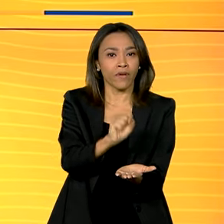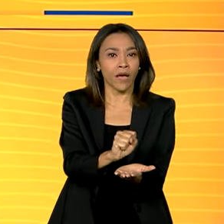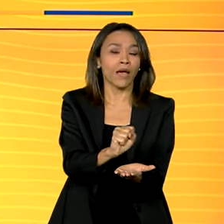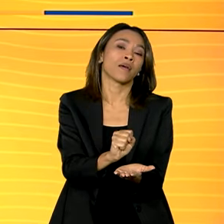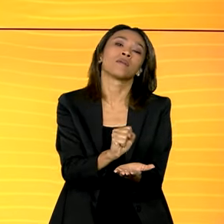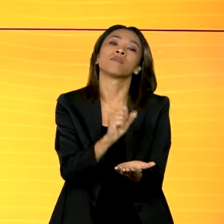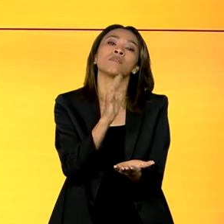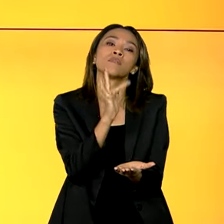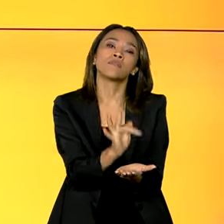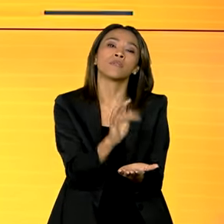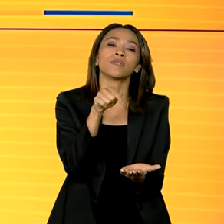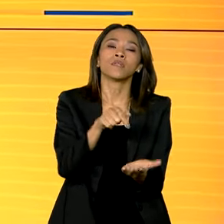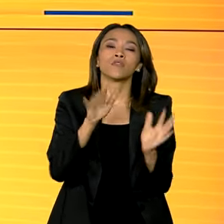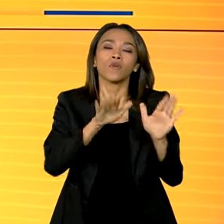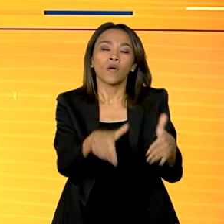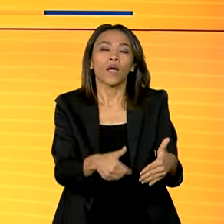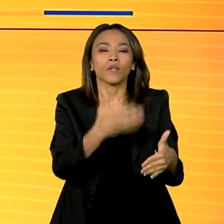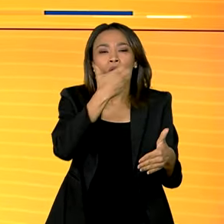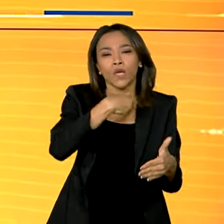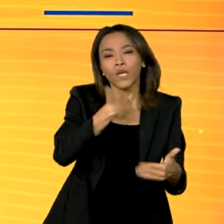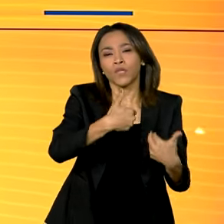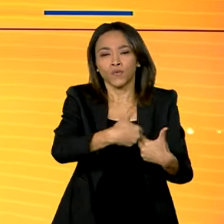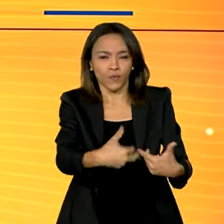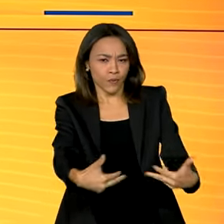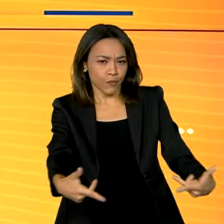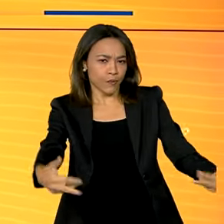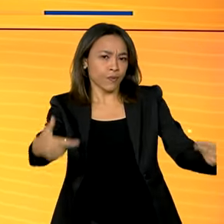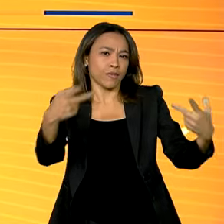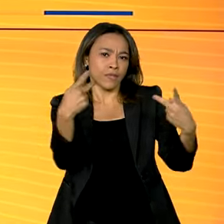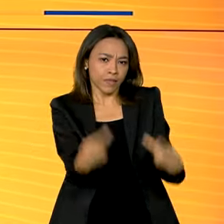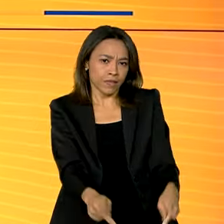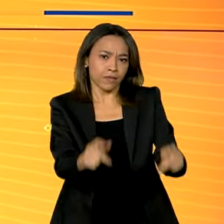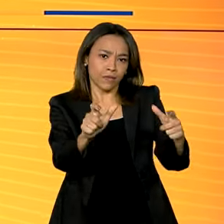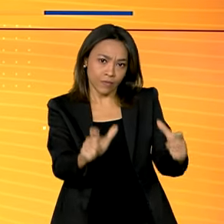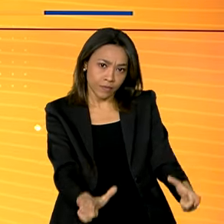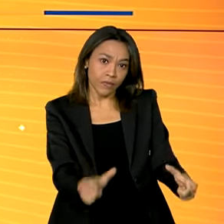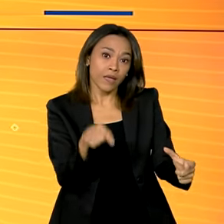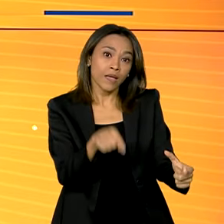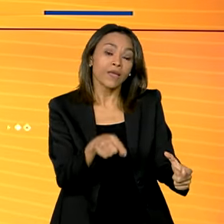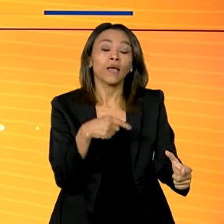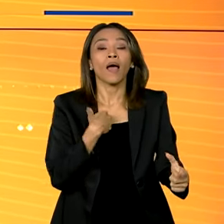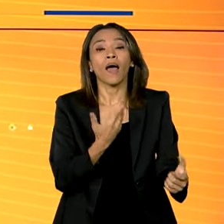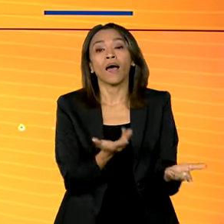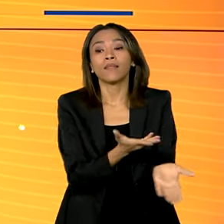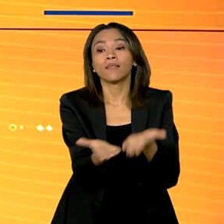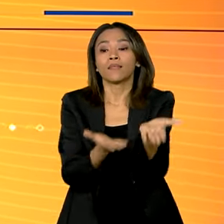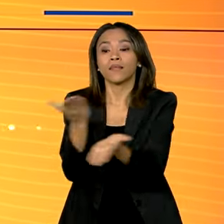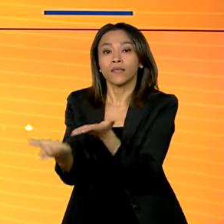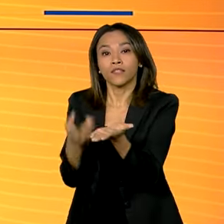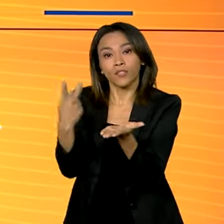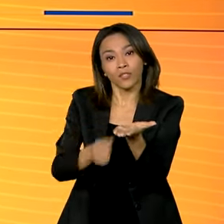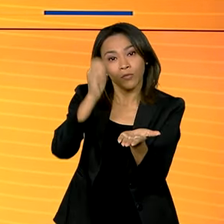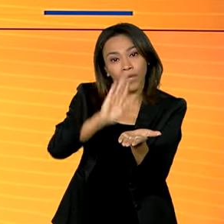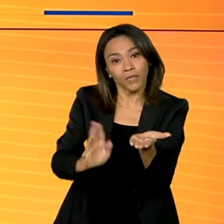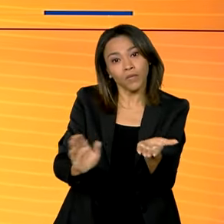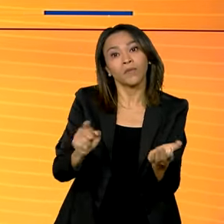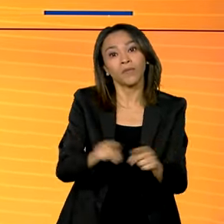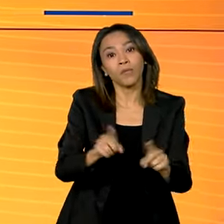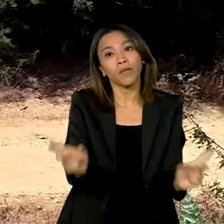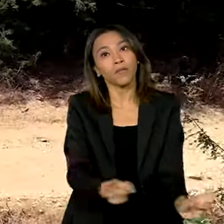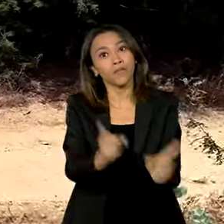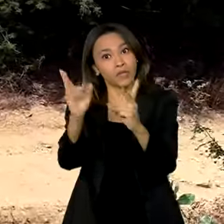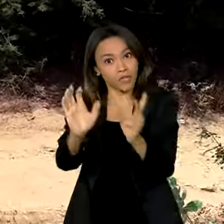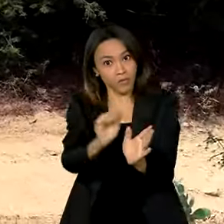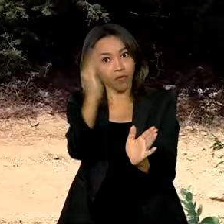produção de frutas e culturas tradicionais. Esta produção dessas áreas atende tanto o mercado interno como a exportação.